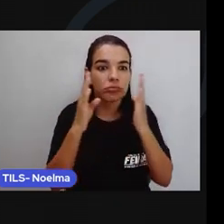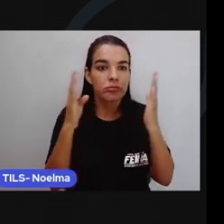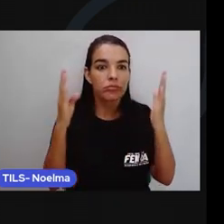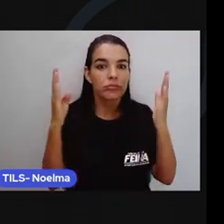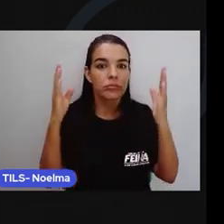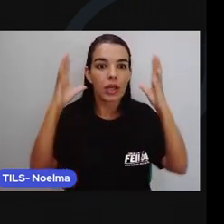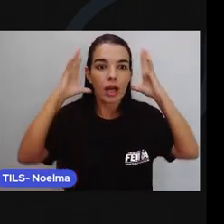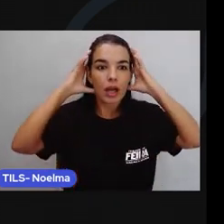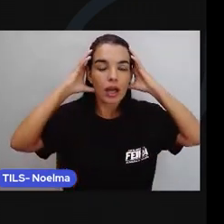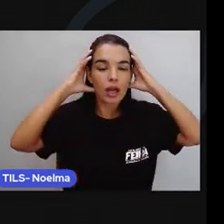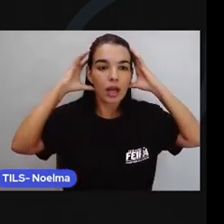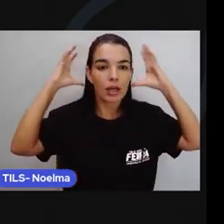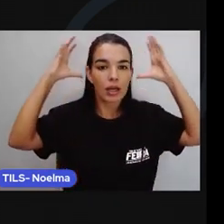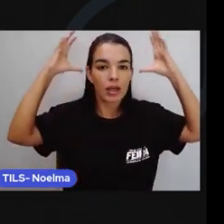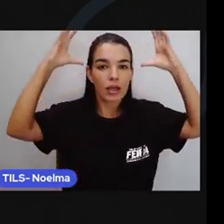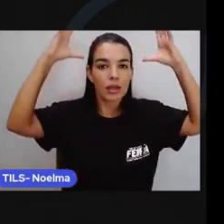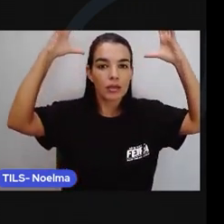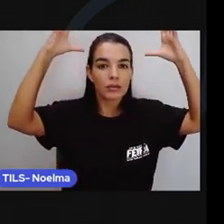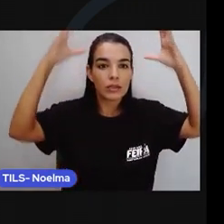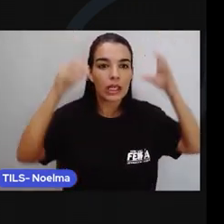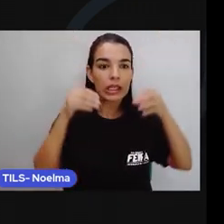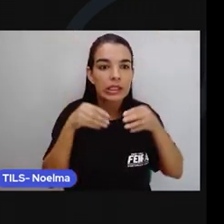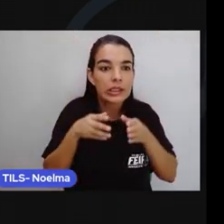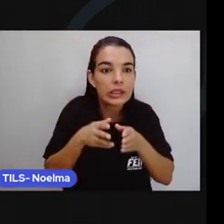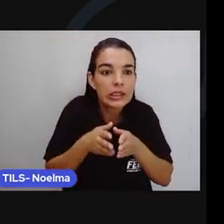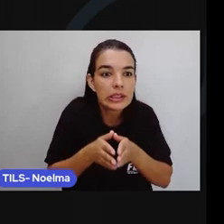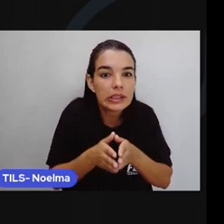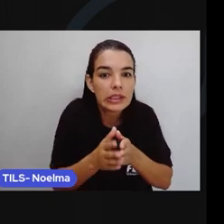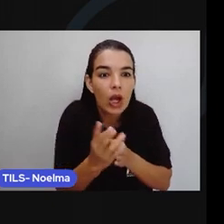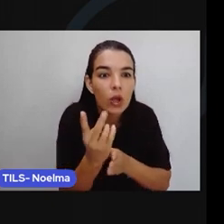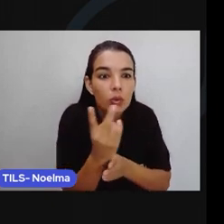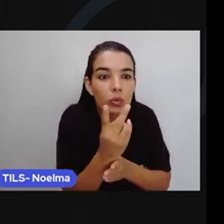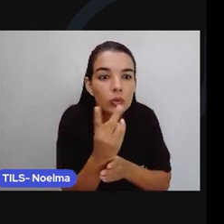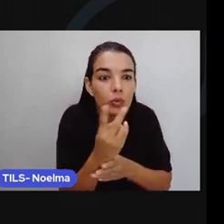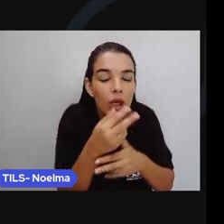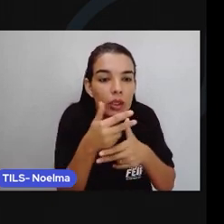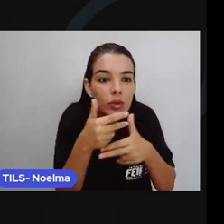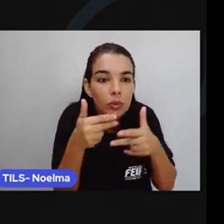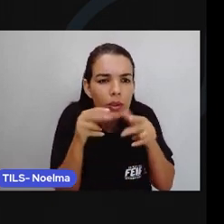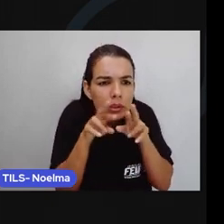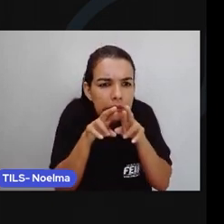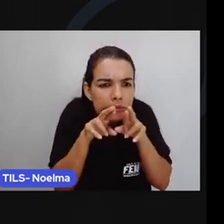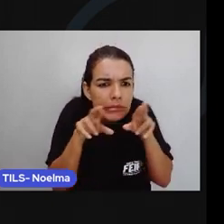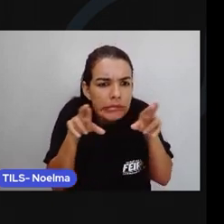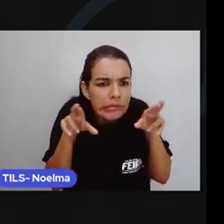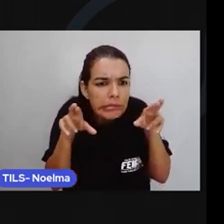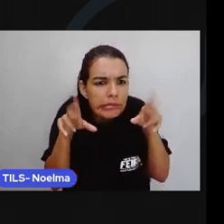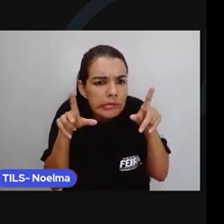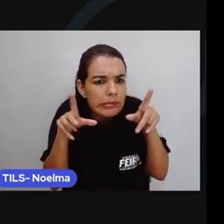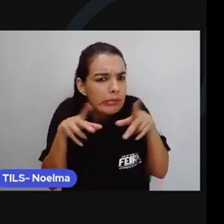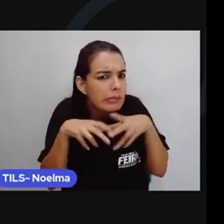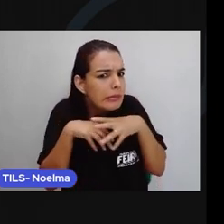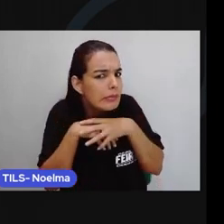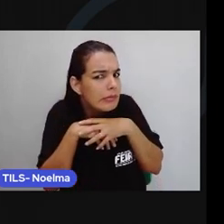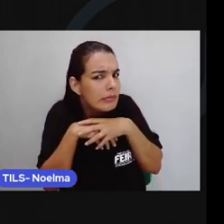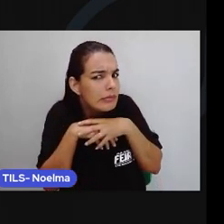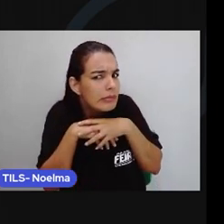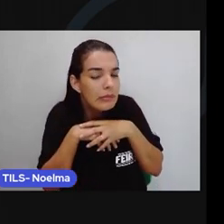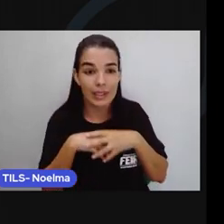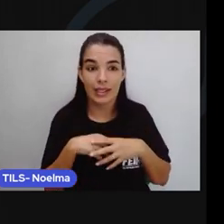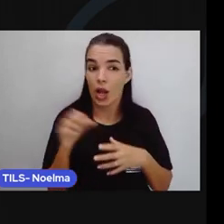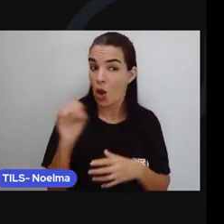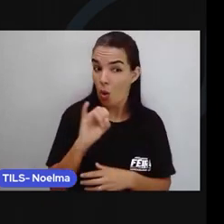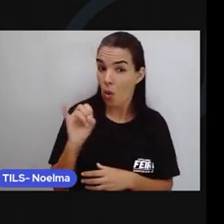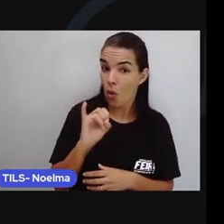minhocão E de lá saíram duas coisinhas Bem esquisitas Olá, sou o X2